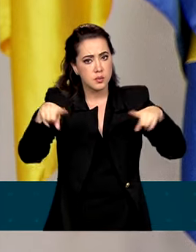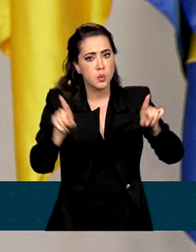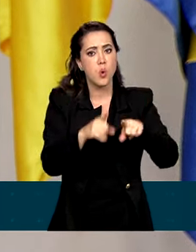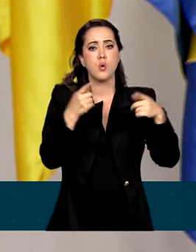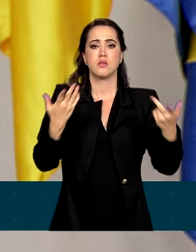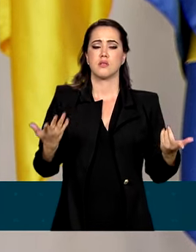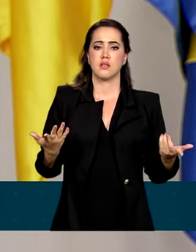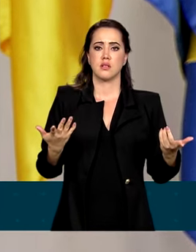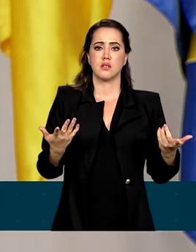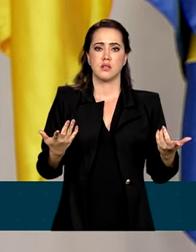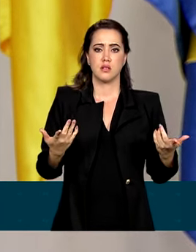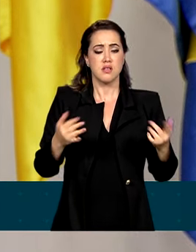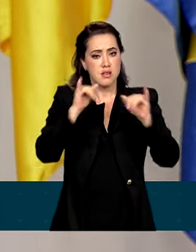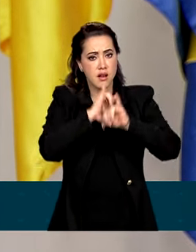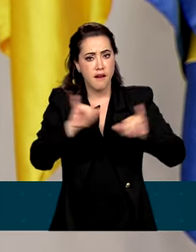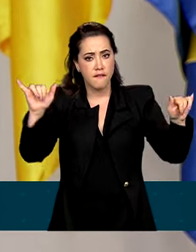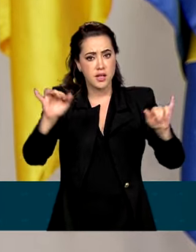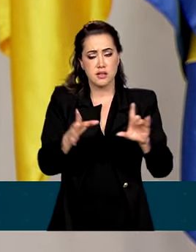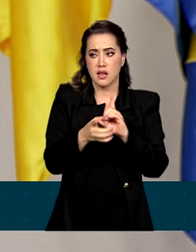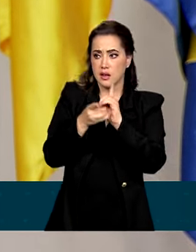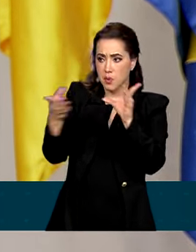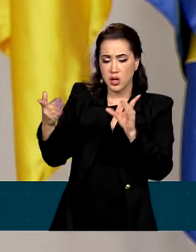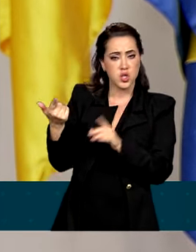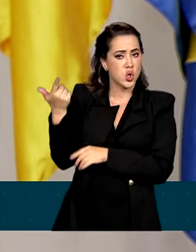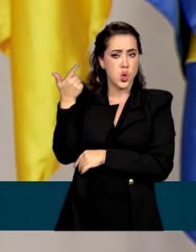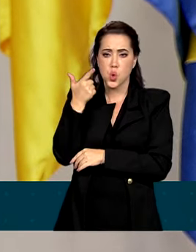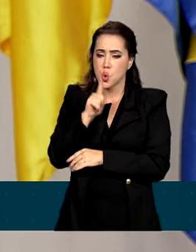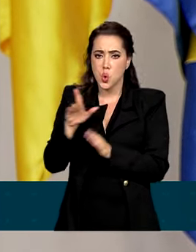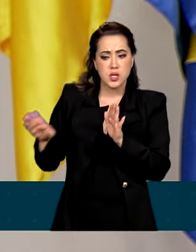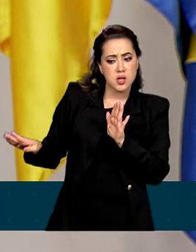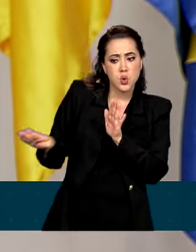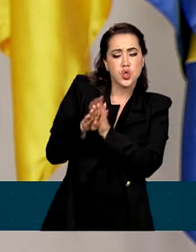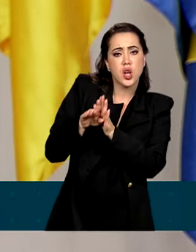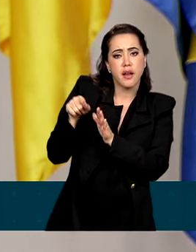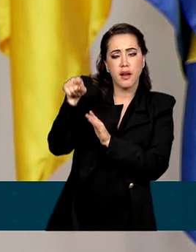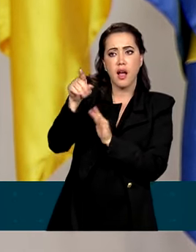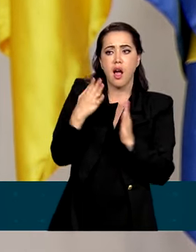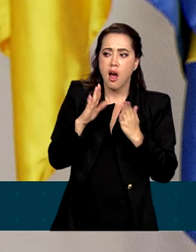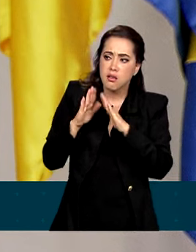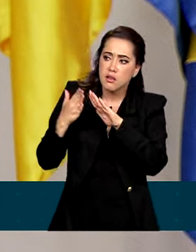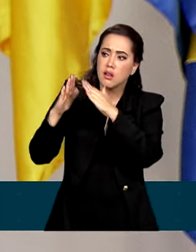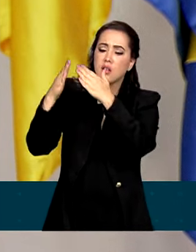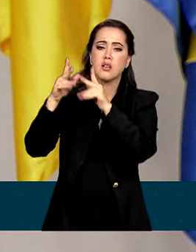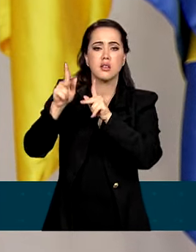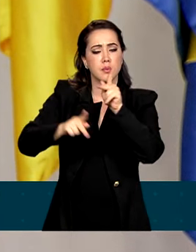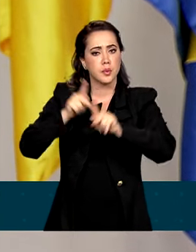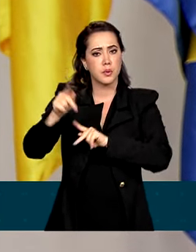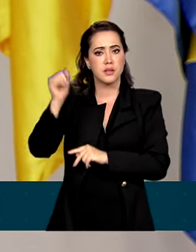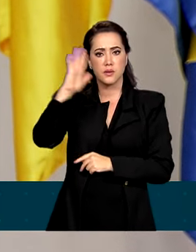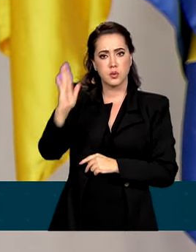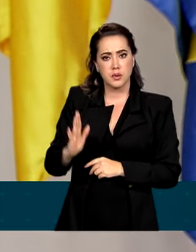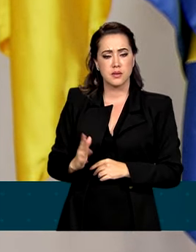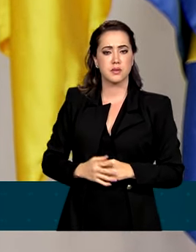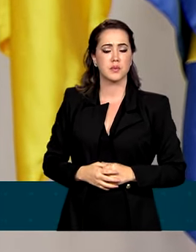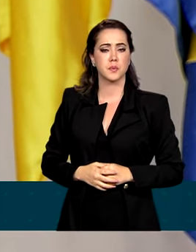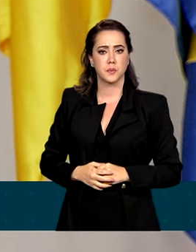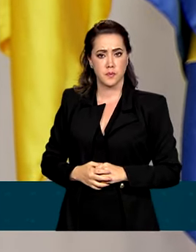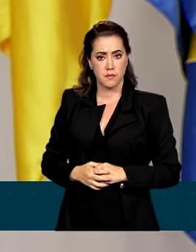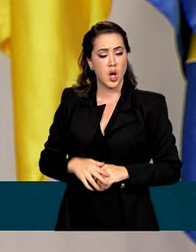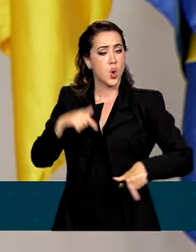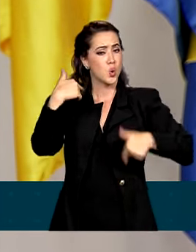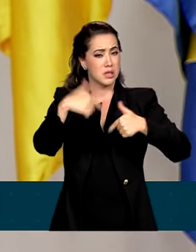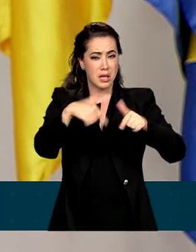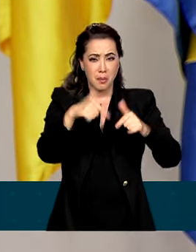nós. A redemocratização não alcançou parcelas expressivas da população brasileira. Os